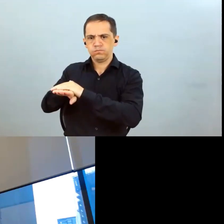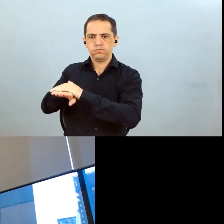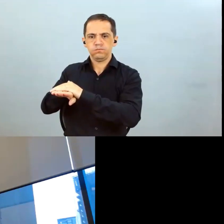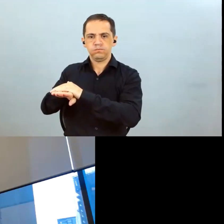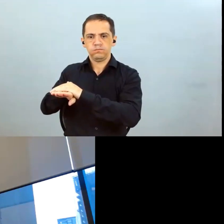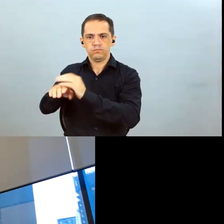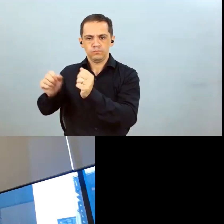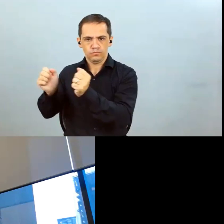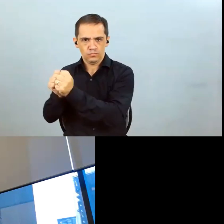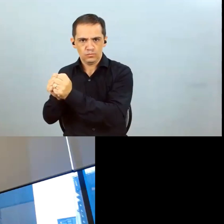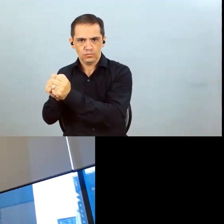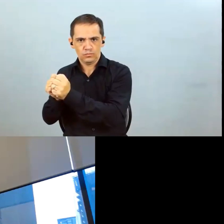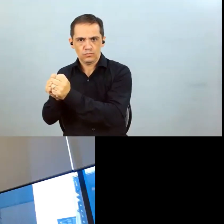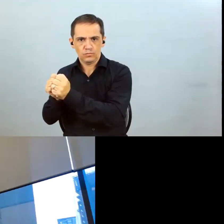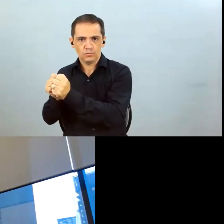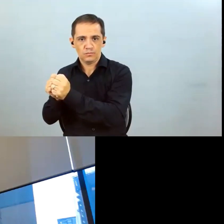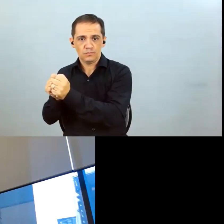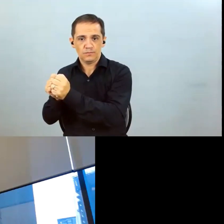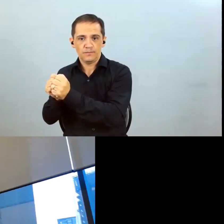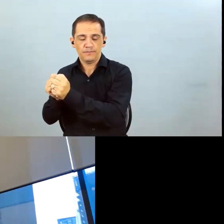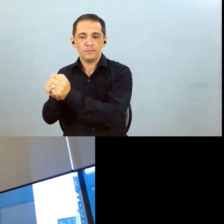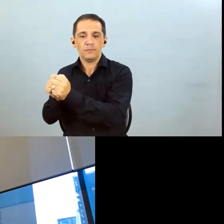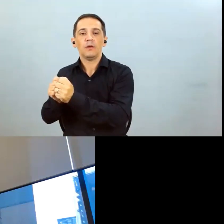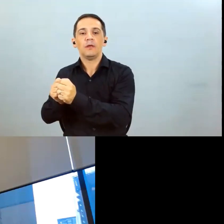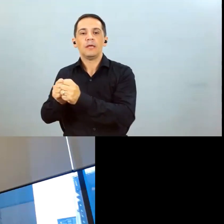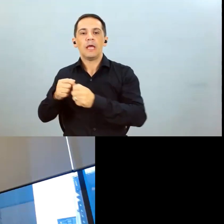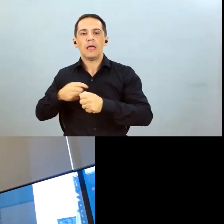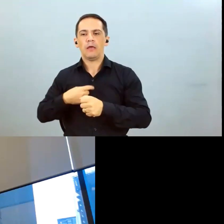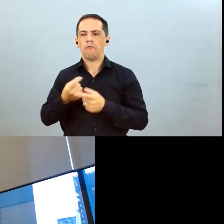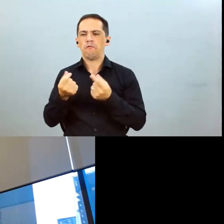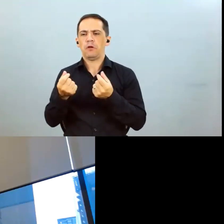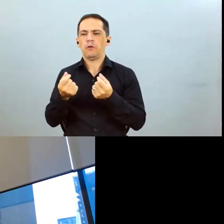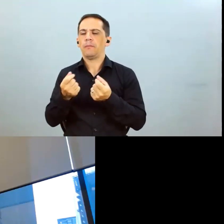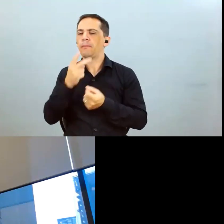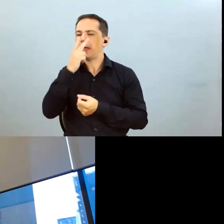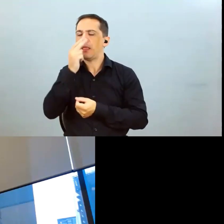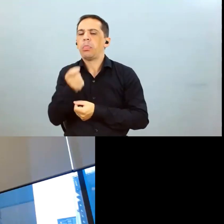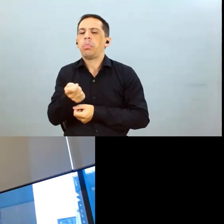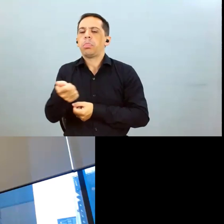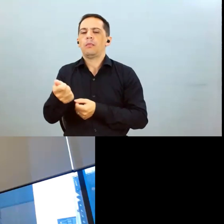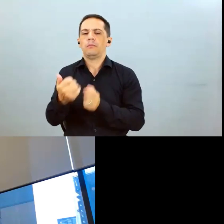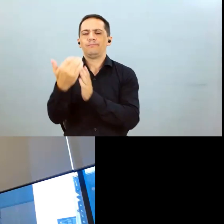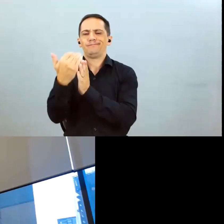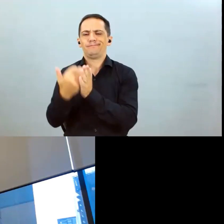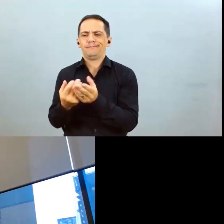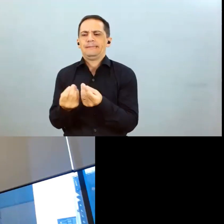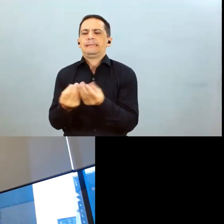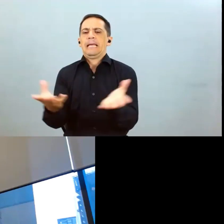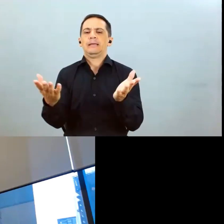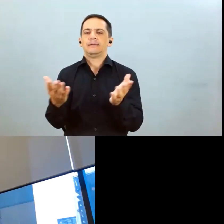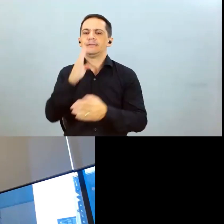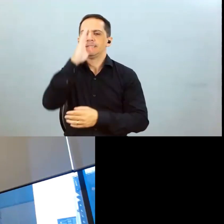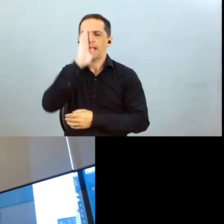sem ter que liquidar do mercado sem ter que liquidar do mercado pegar esse basis negativo tá, entendi então hoje